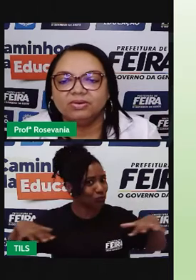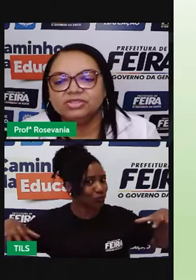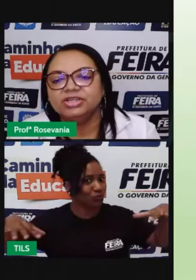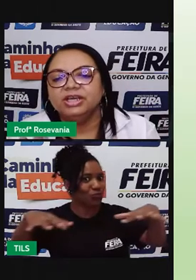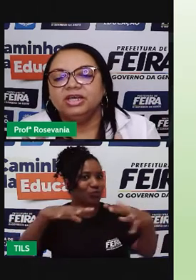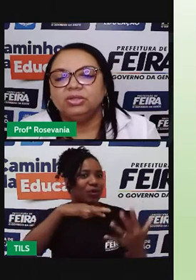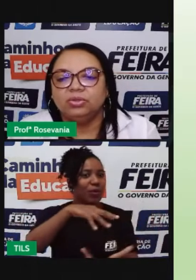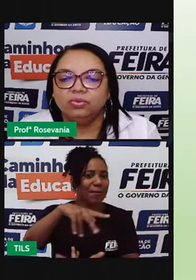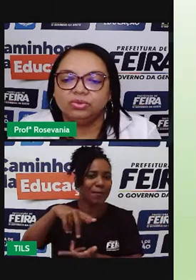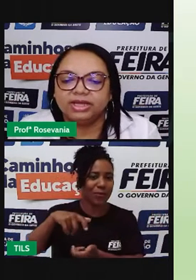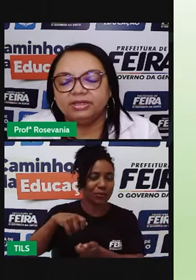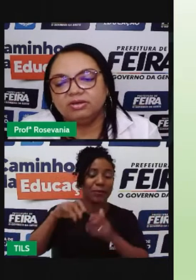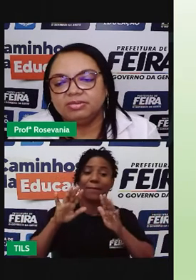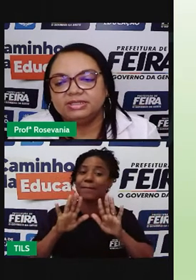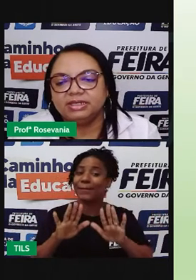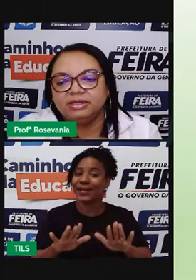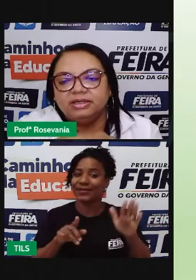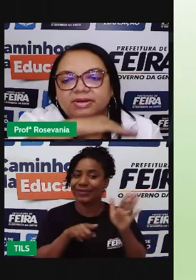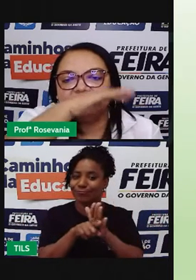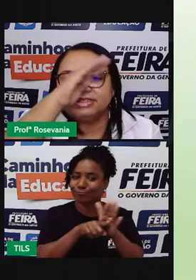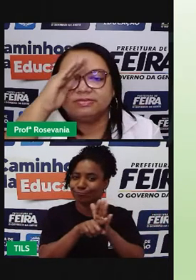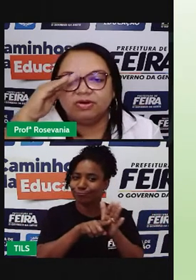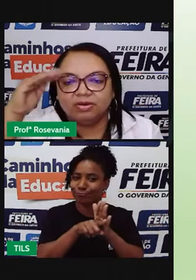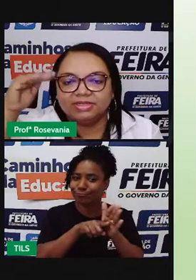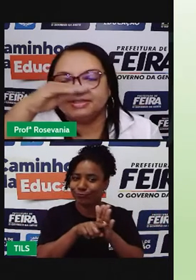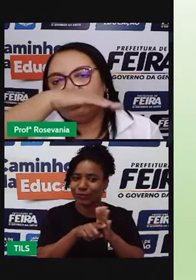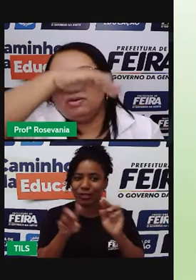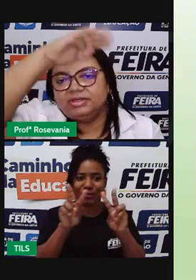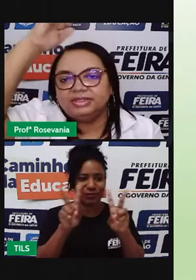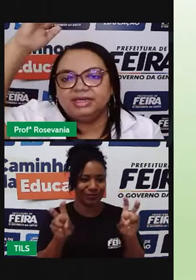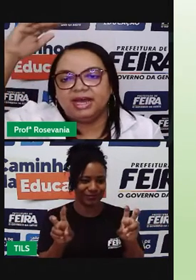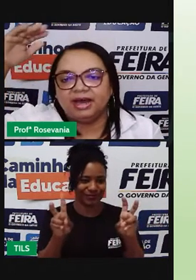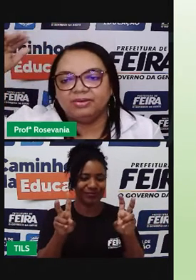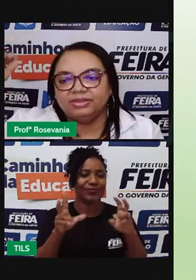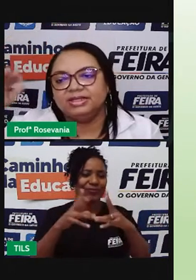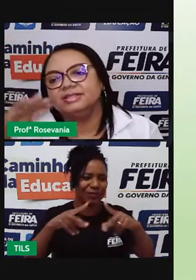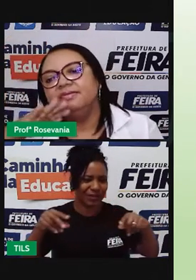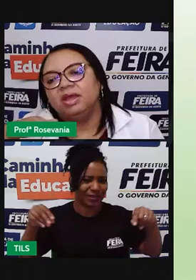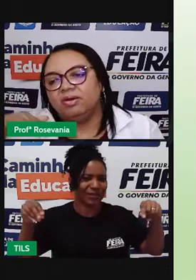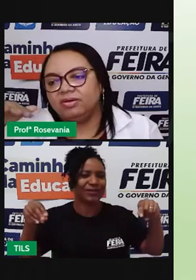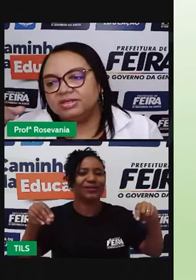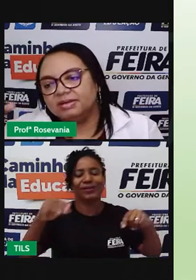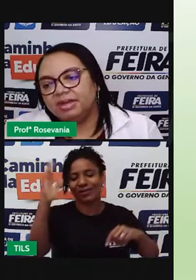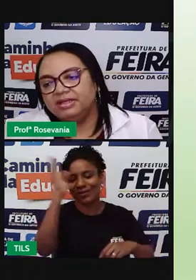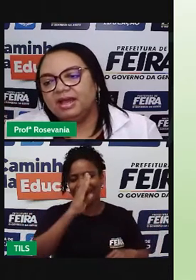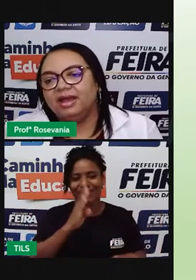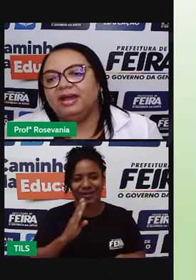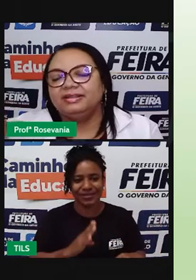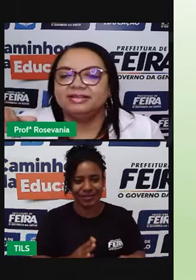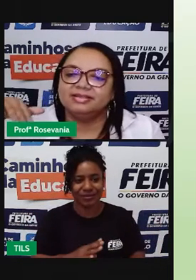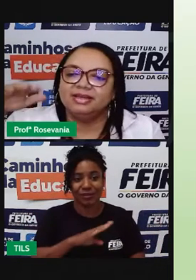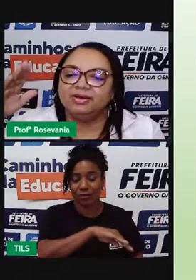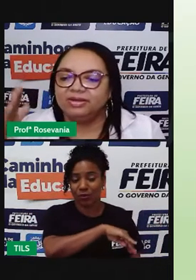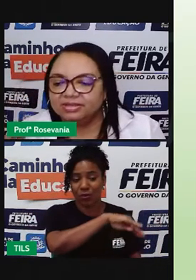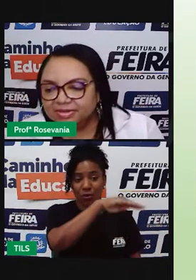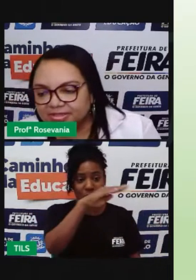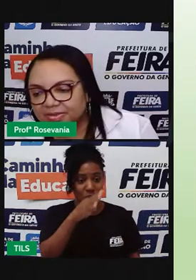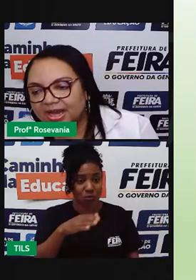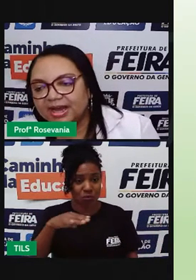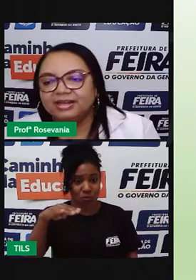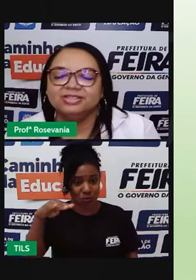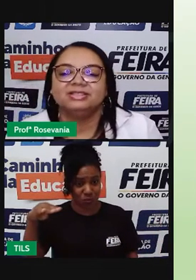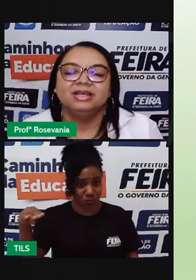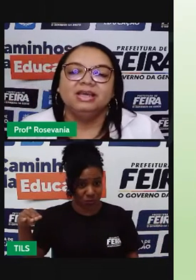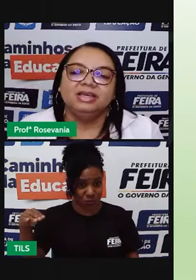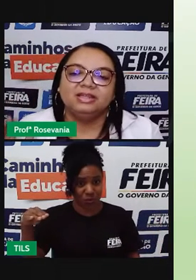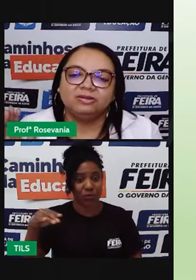estudar hoje o território brasileiro. Então, essas formas, horas, né, altas, horas aplainadas, né, horas mais